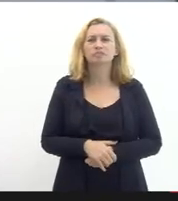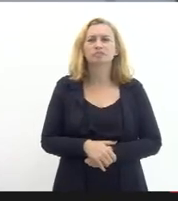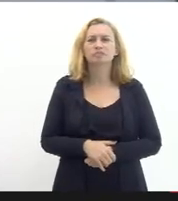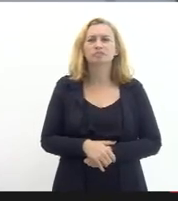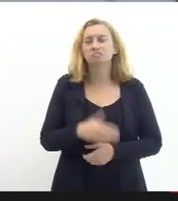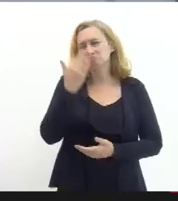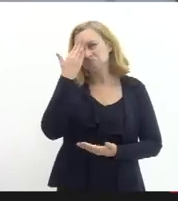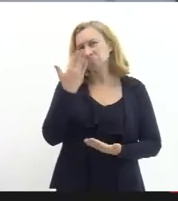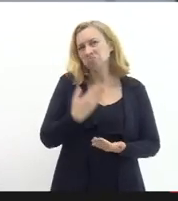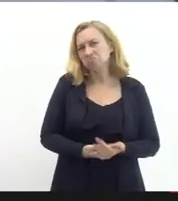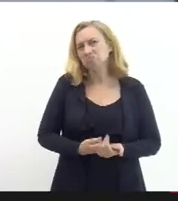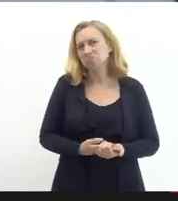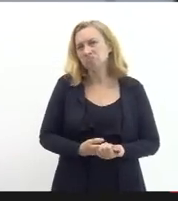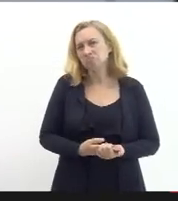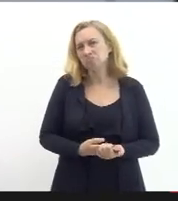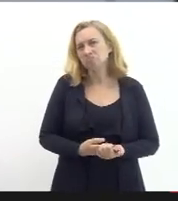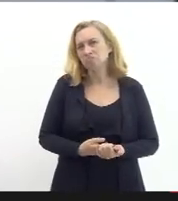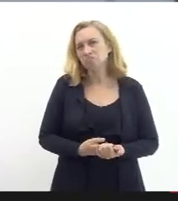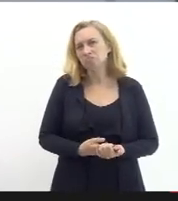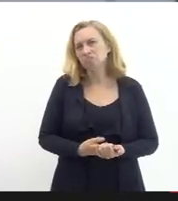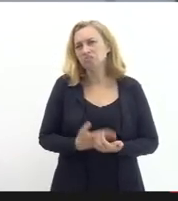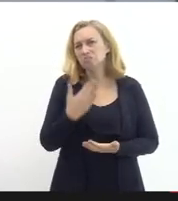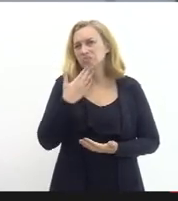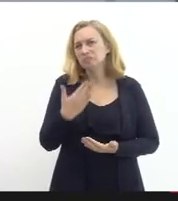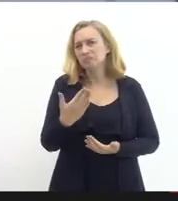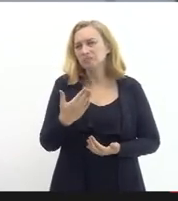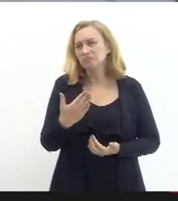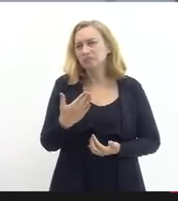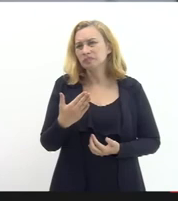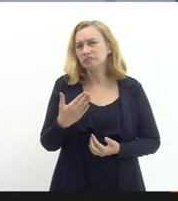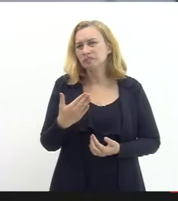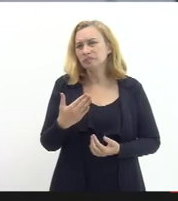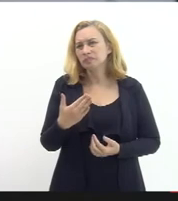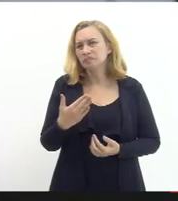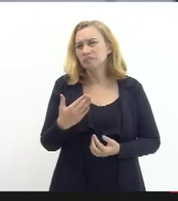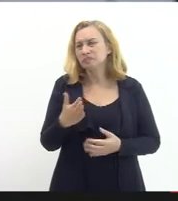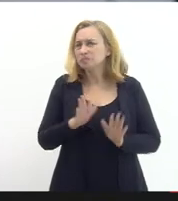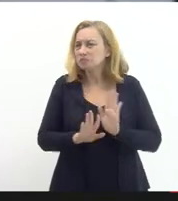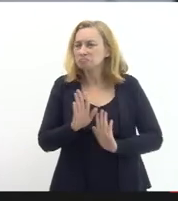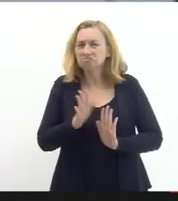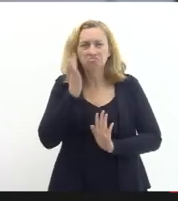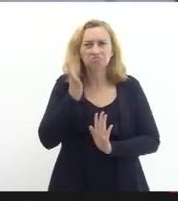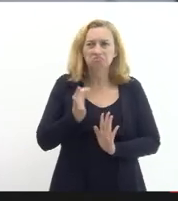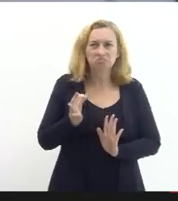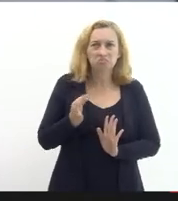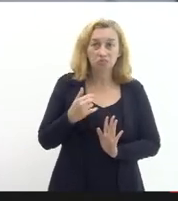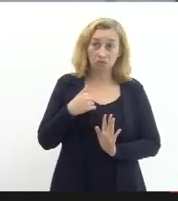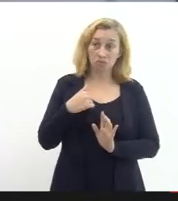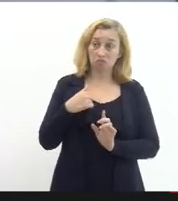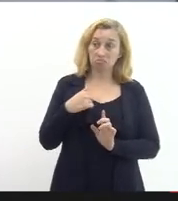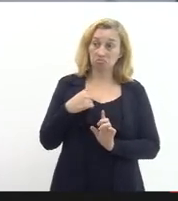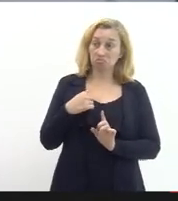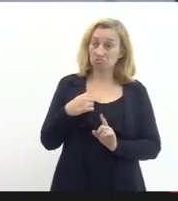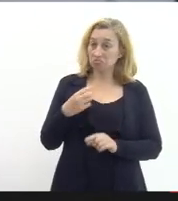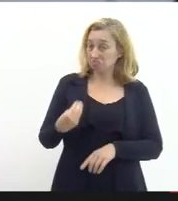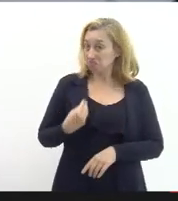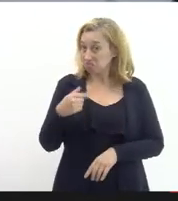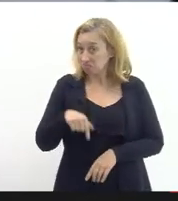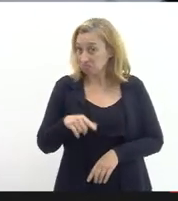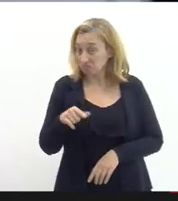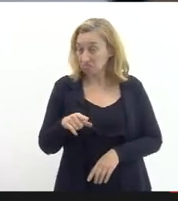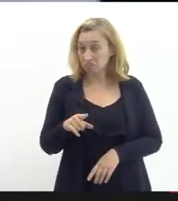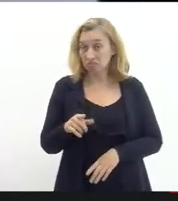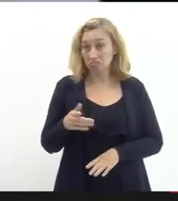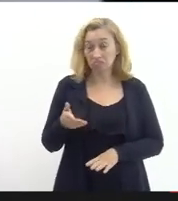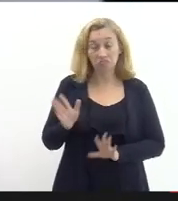acredito que tenha sido uma solicitação mais conservadora não sei aí eu também não estava aqui na superintendência